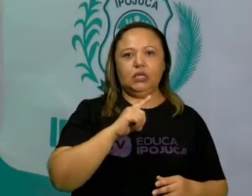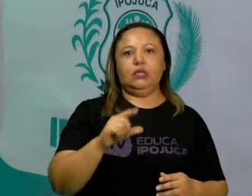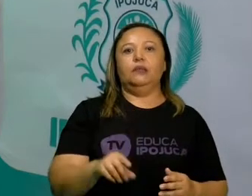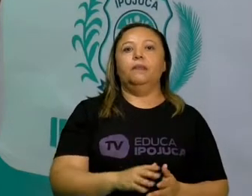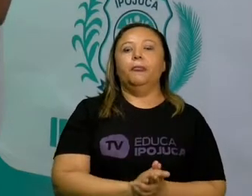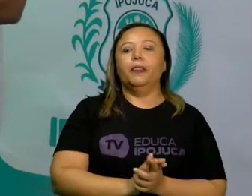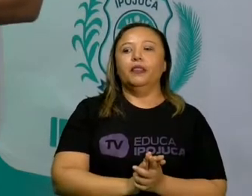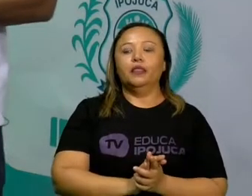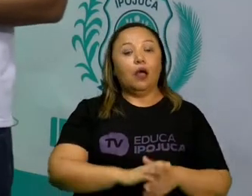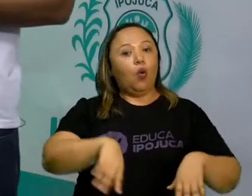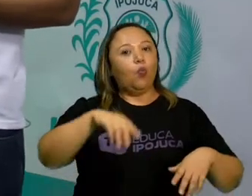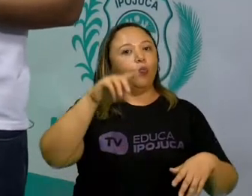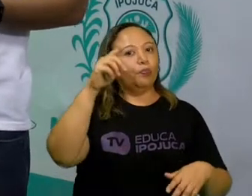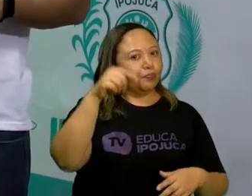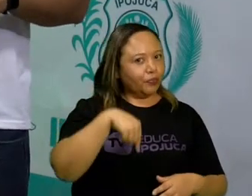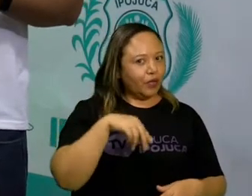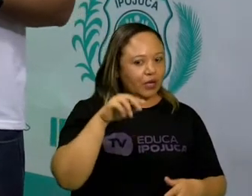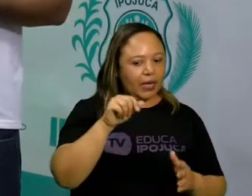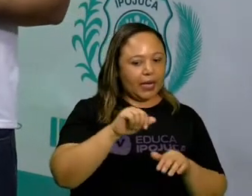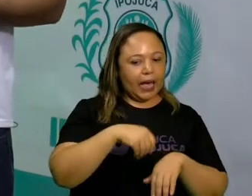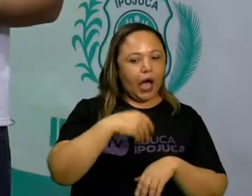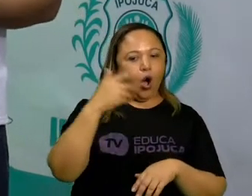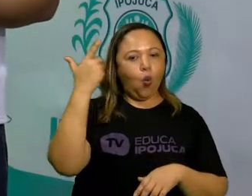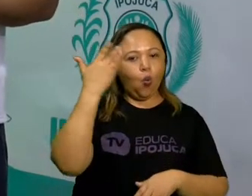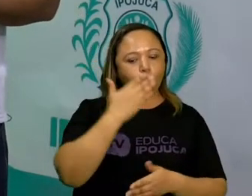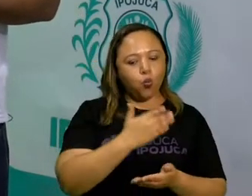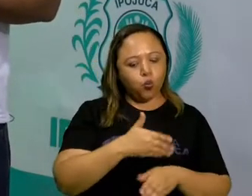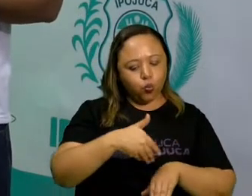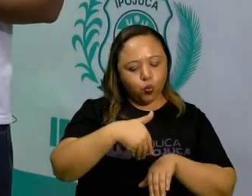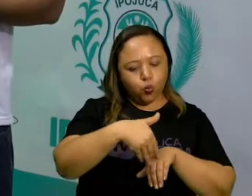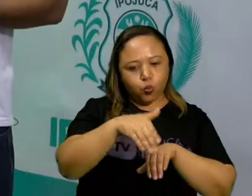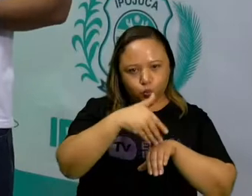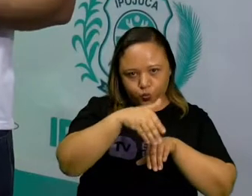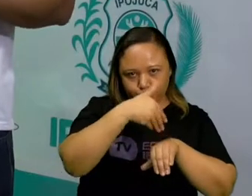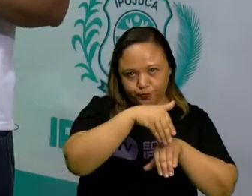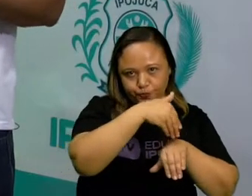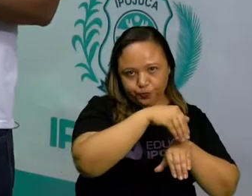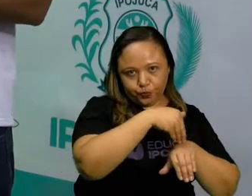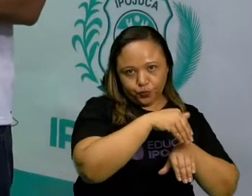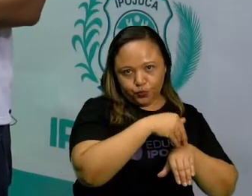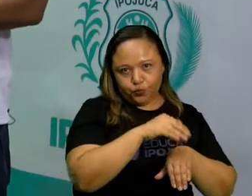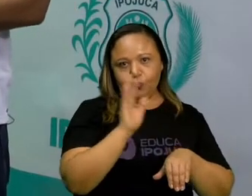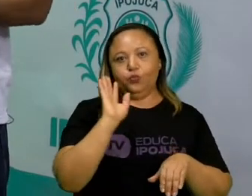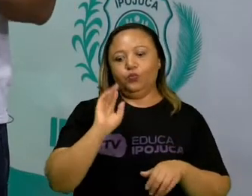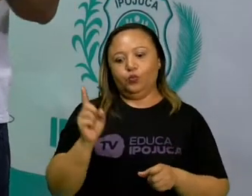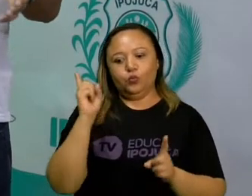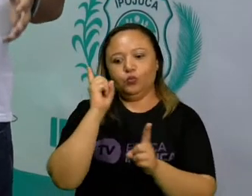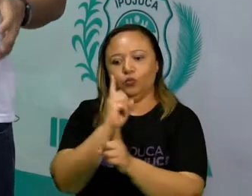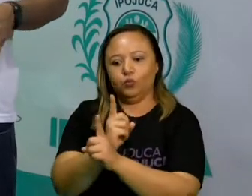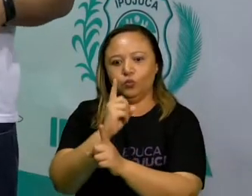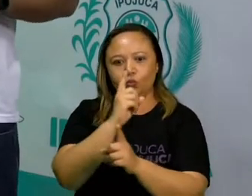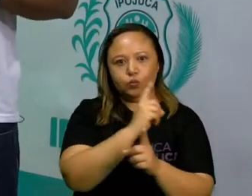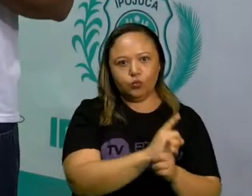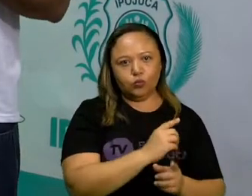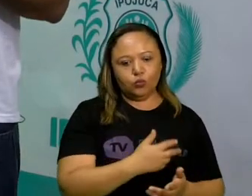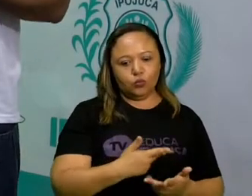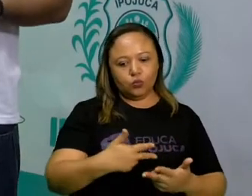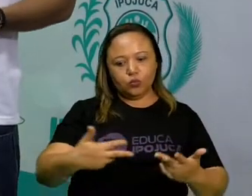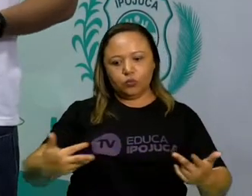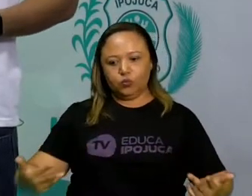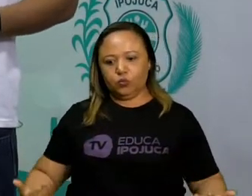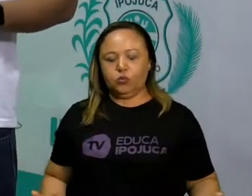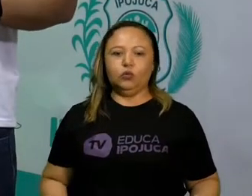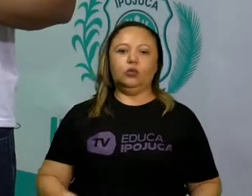espalhadas pelo mundo inteiro. Alguns jogos passaram por alterações e muitos deles vieram principalmente